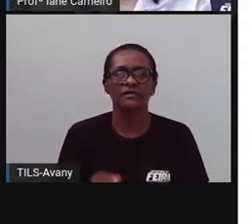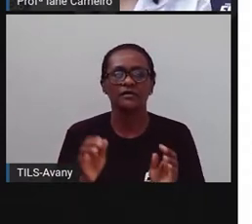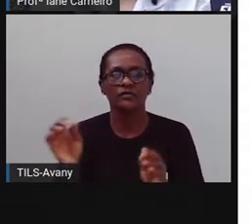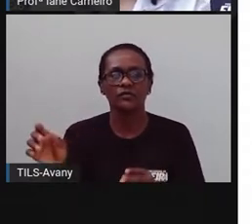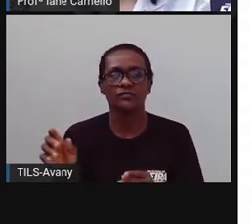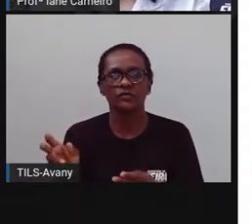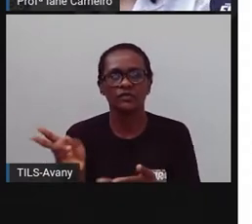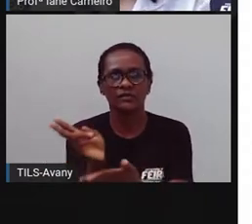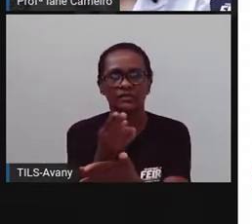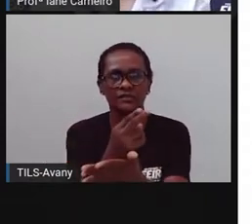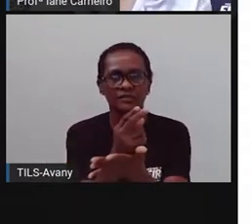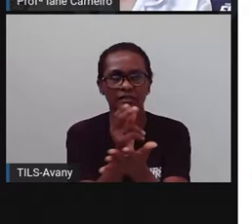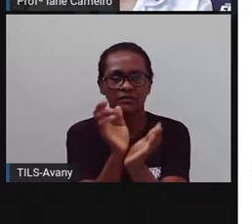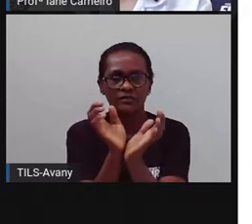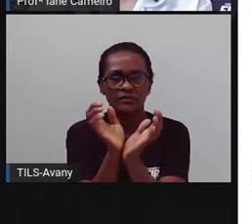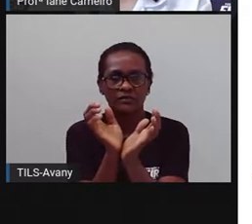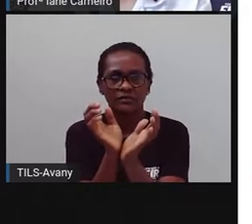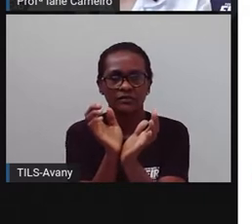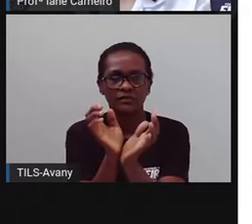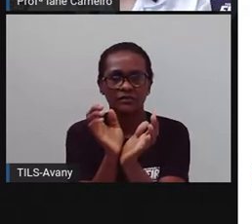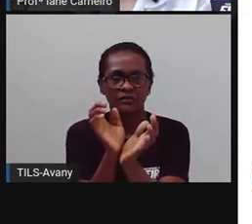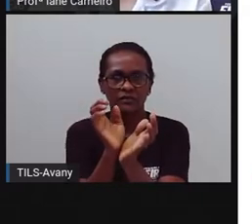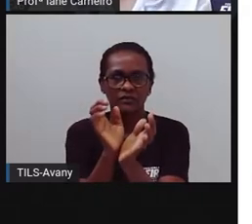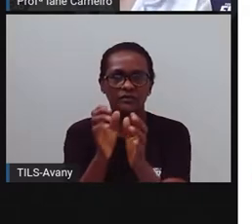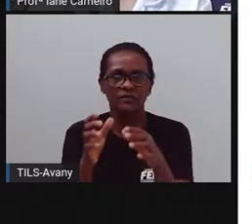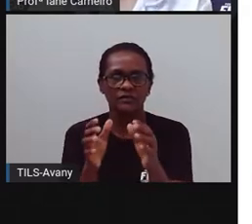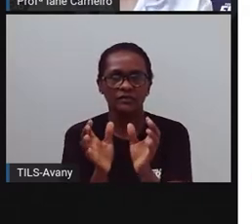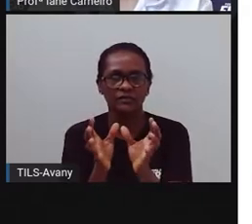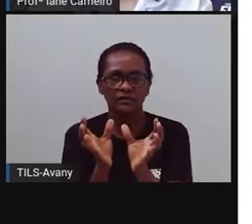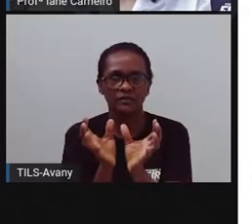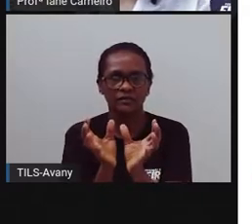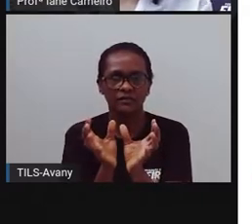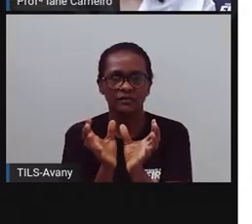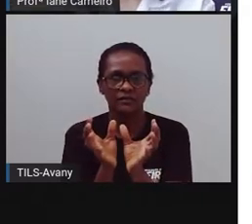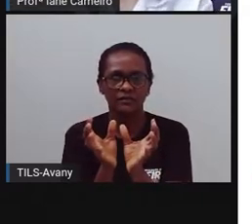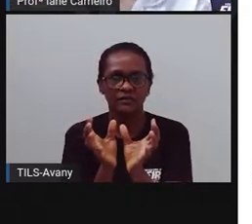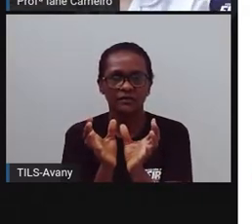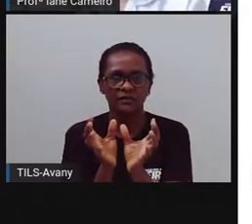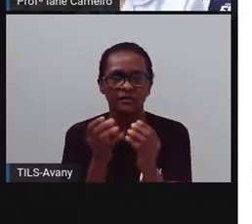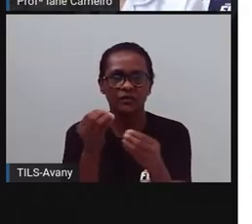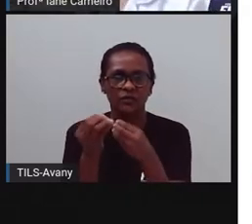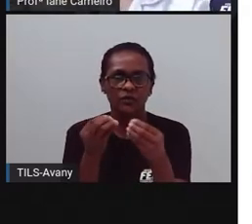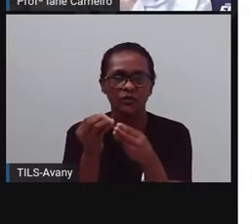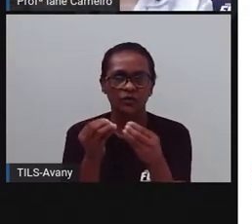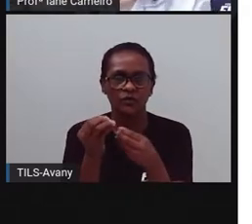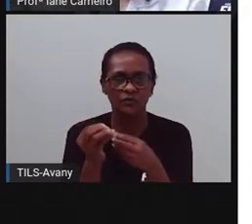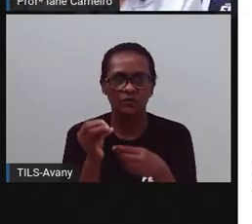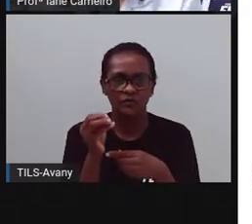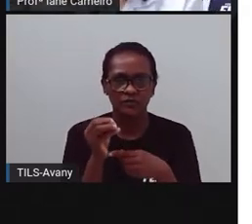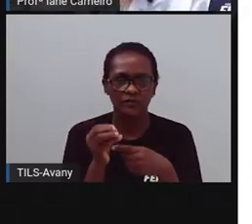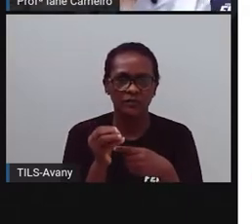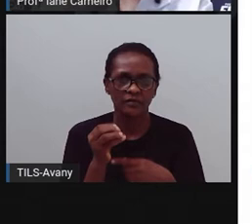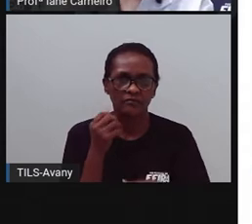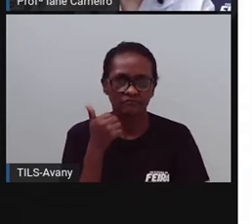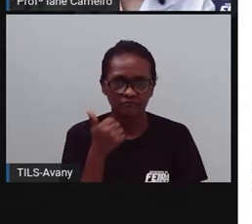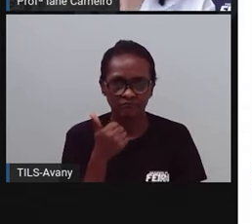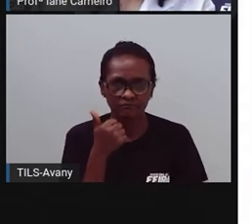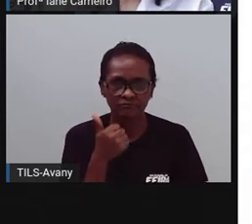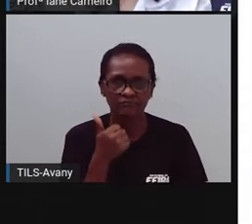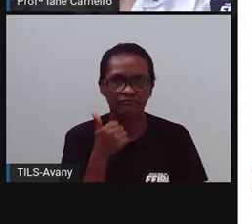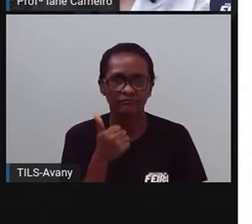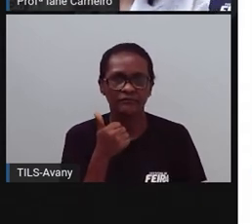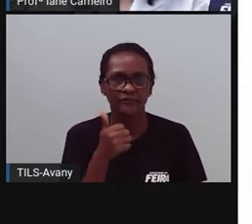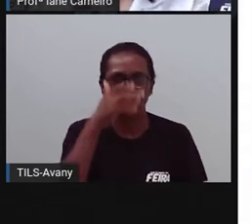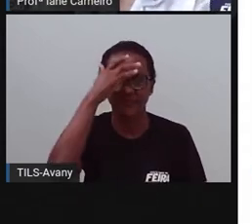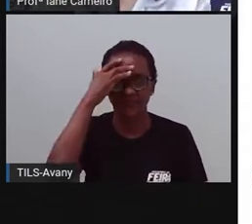Principalmente nos distritos, né? As famílias plantam, né? Para a sua subsistência, para sobreviver, então elas plantam